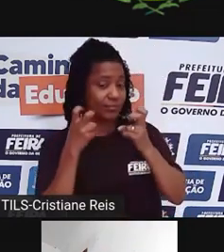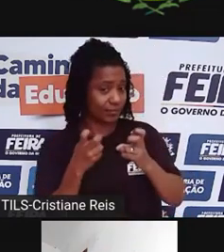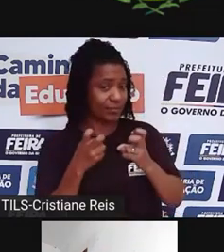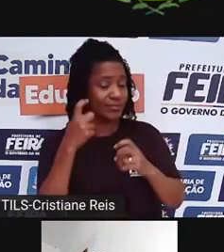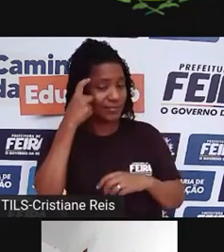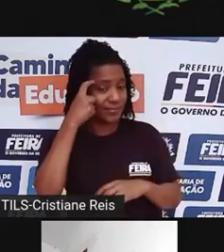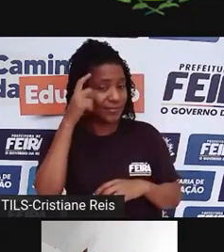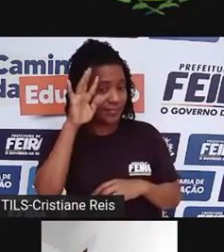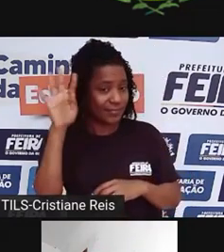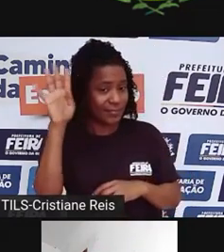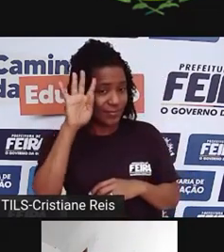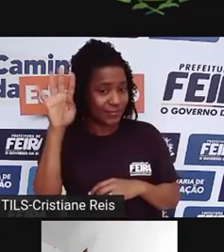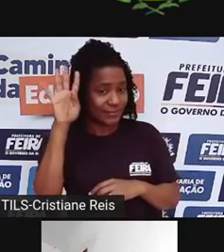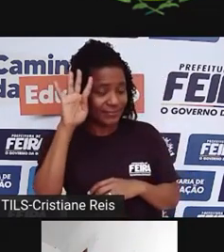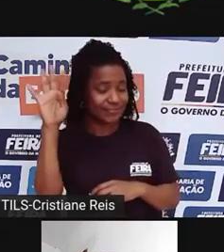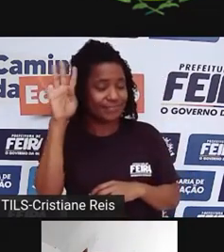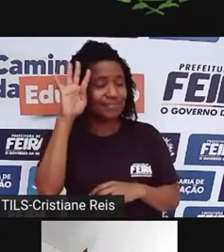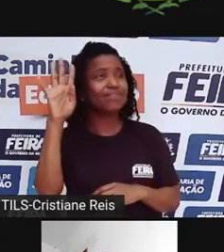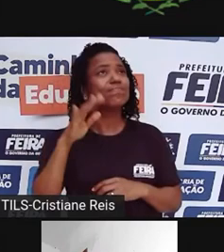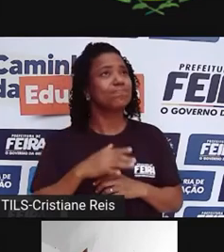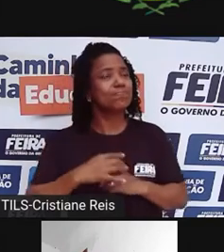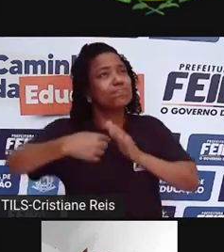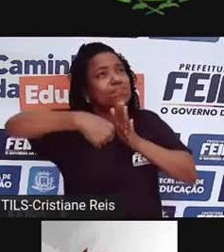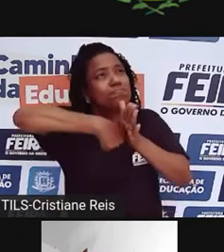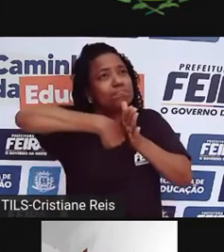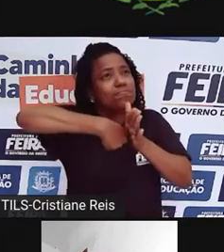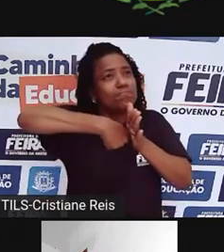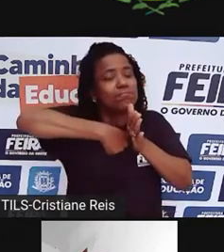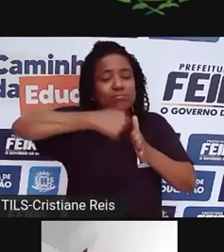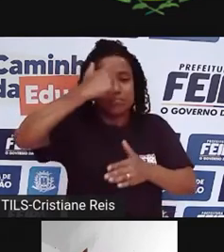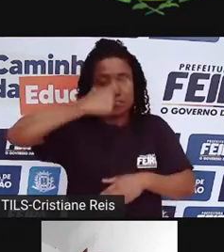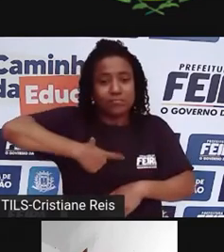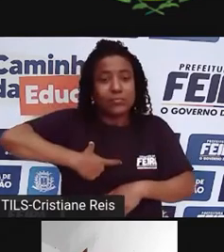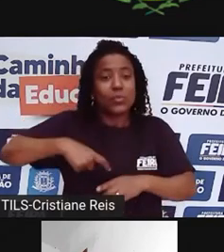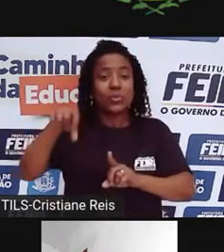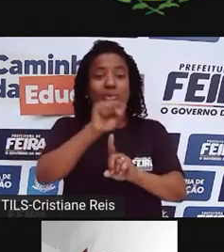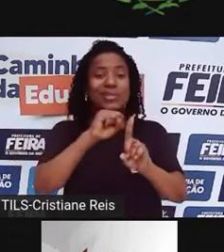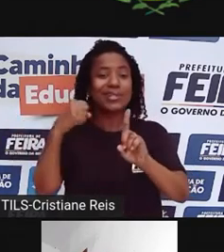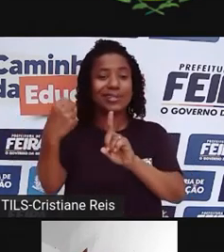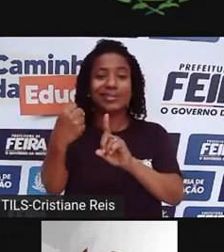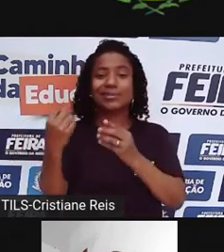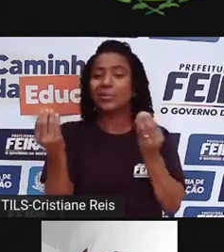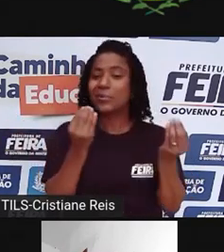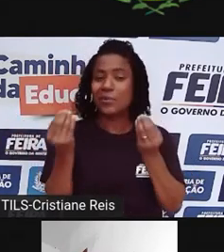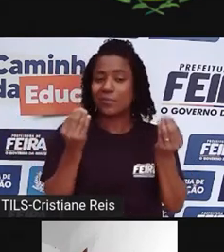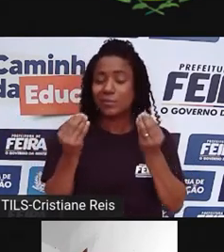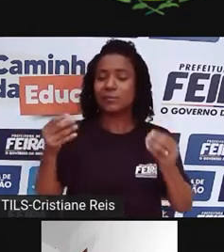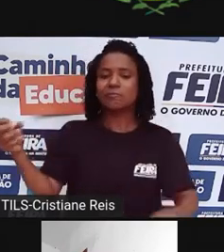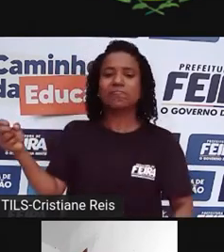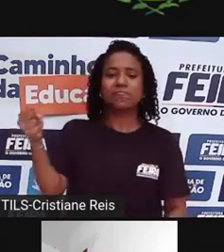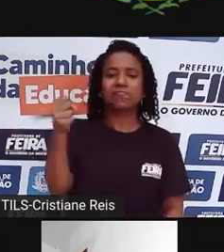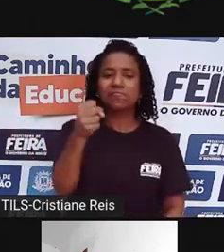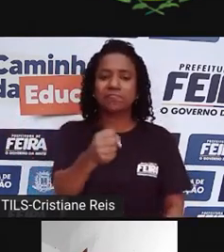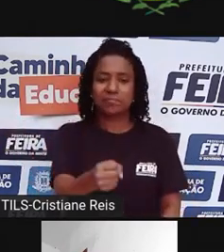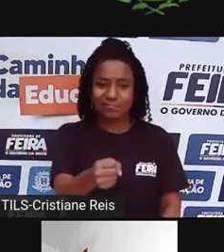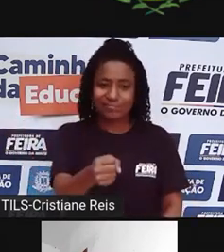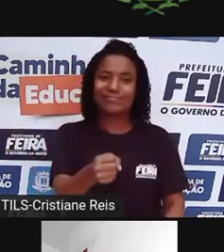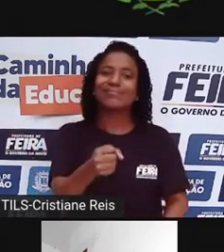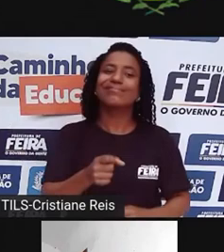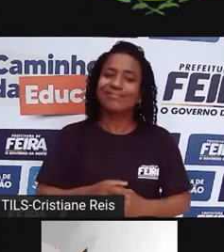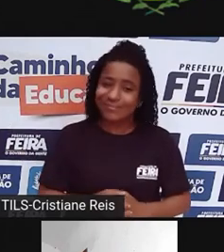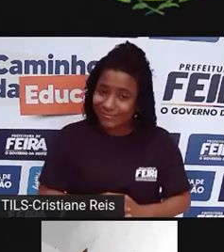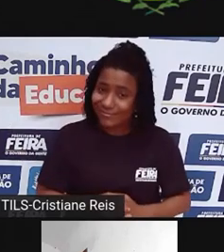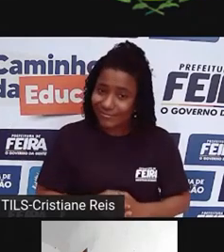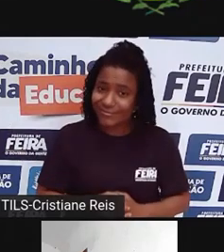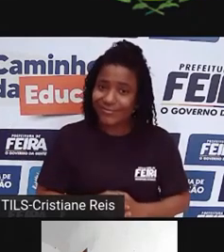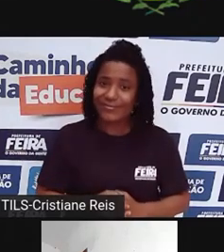sobre nosso lugar, né, na sociedade, e se colocar, né, vocês estão aí no oitavo ano, daqui a pouco